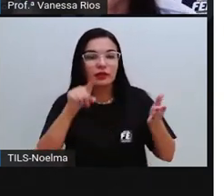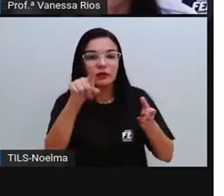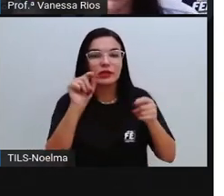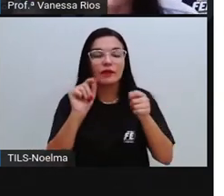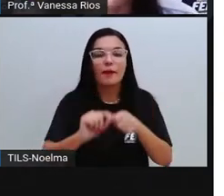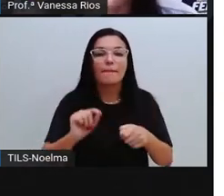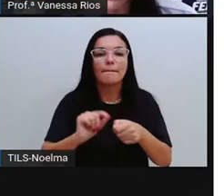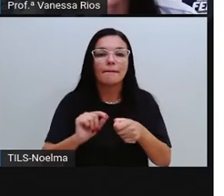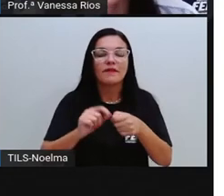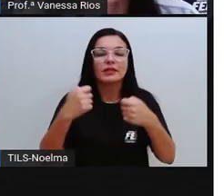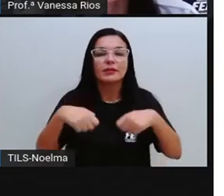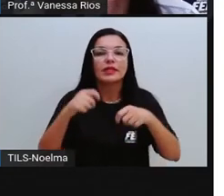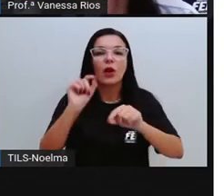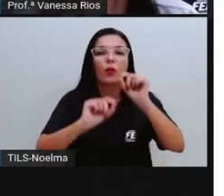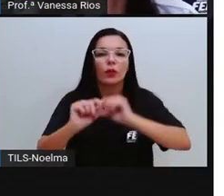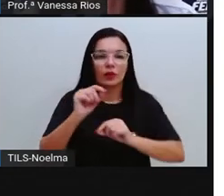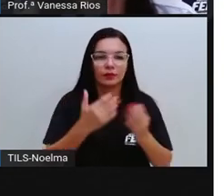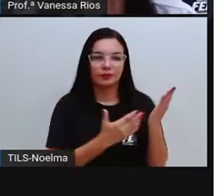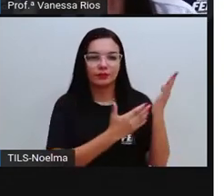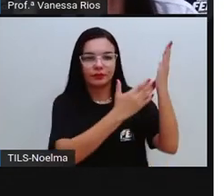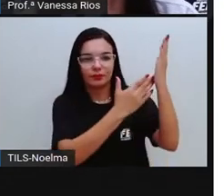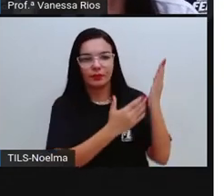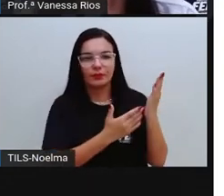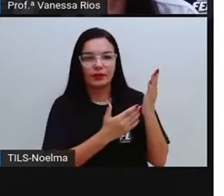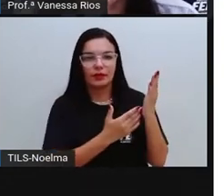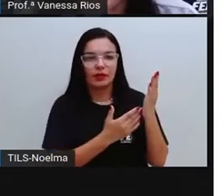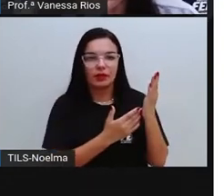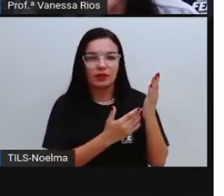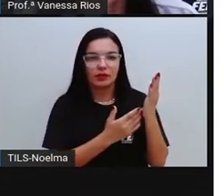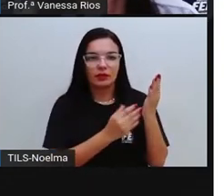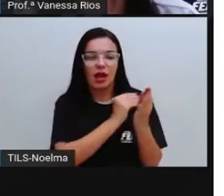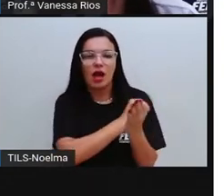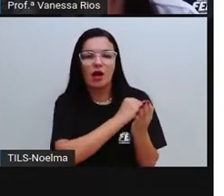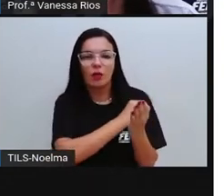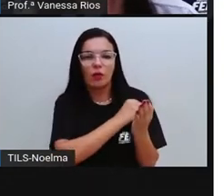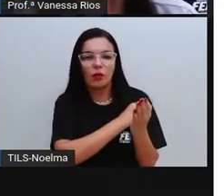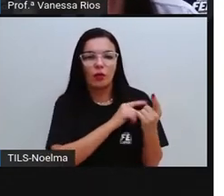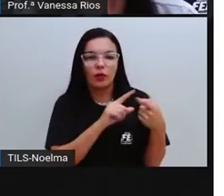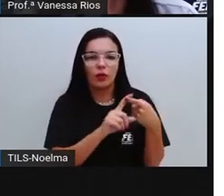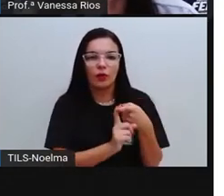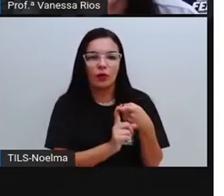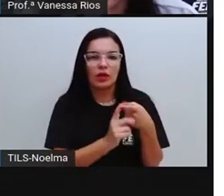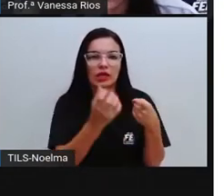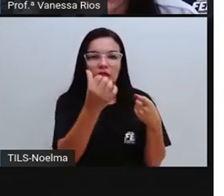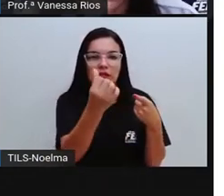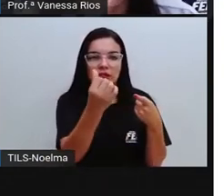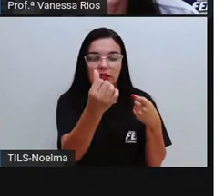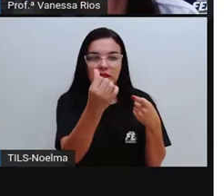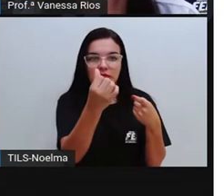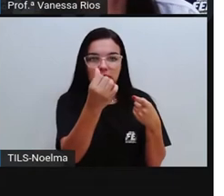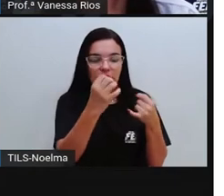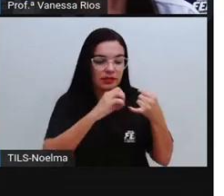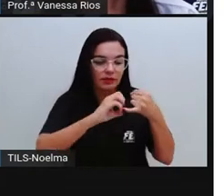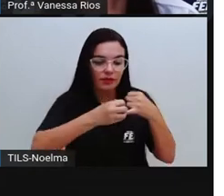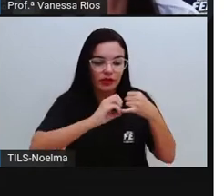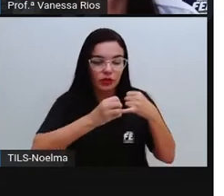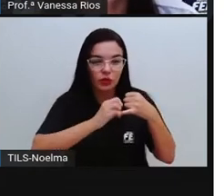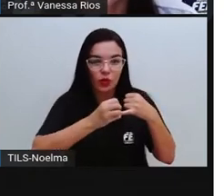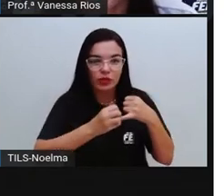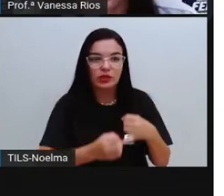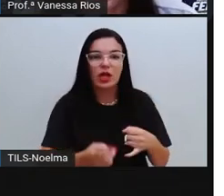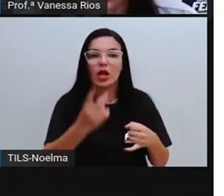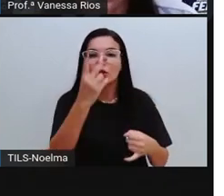seguintes materiais. Olha só o que a Pró colocou. Algodão, seis grãos de feijão, dois